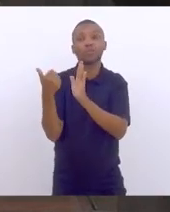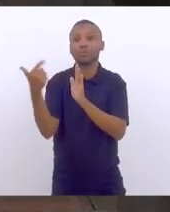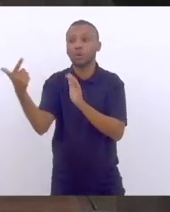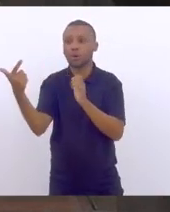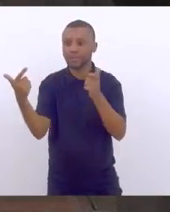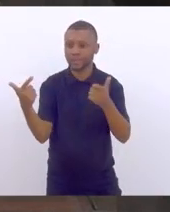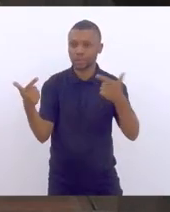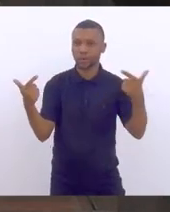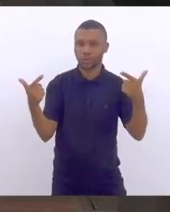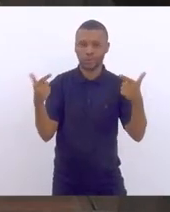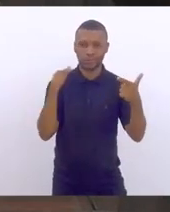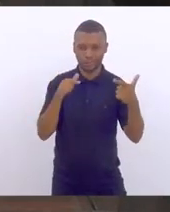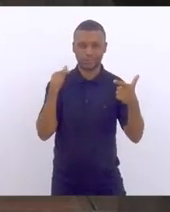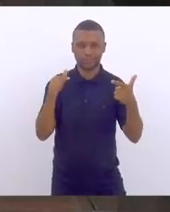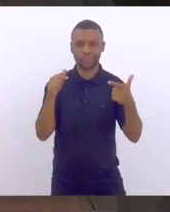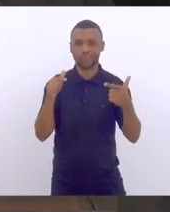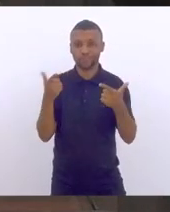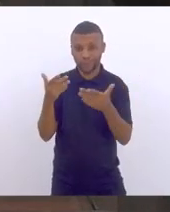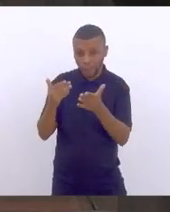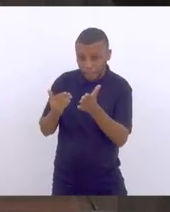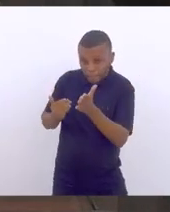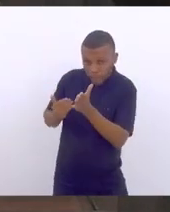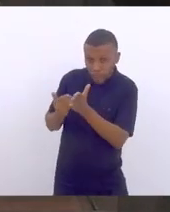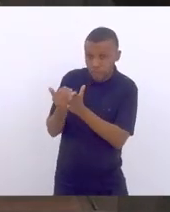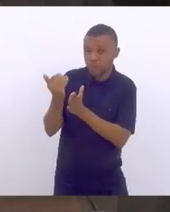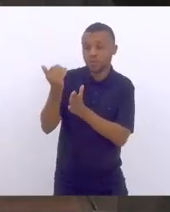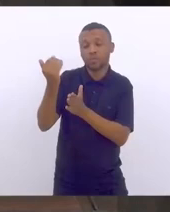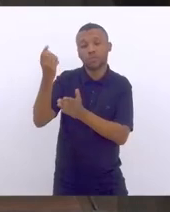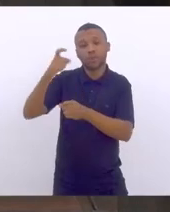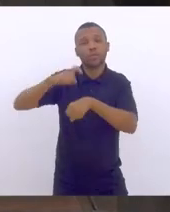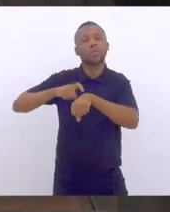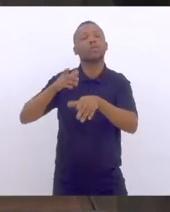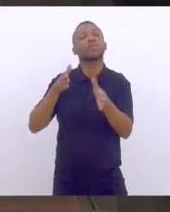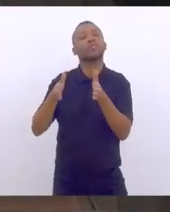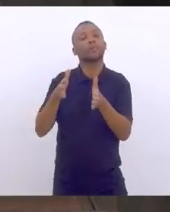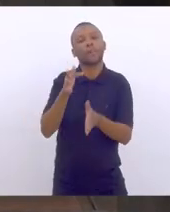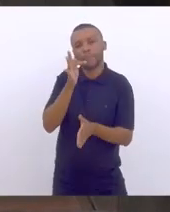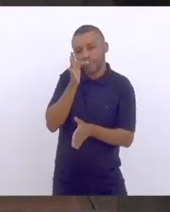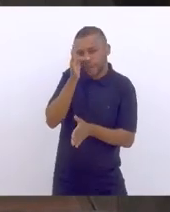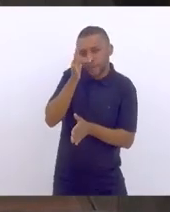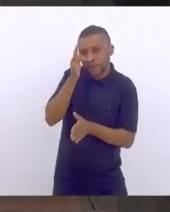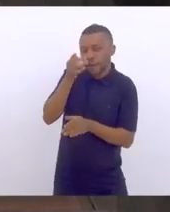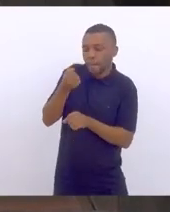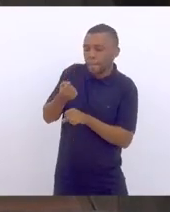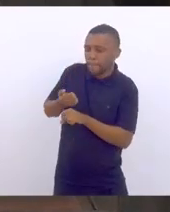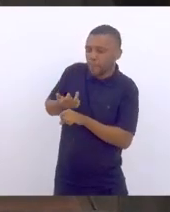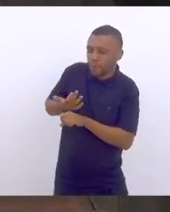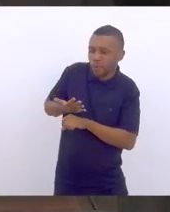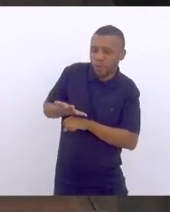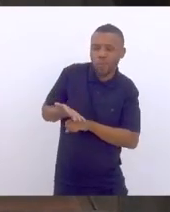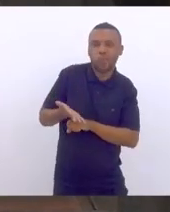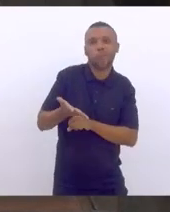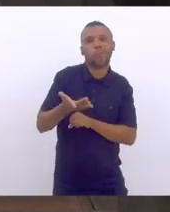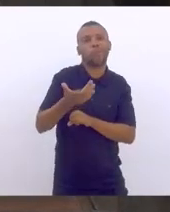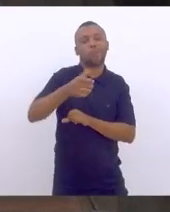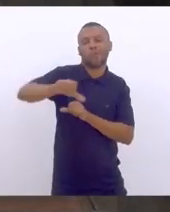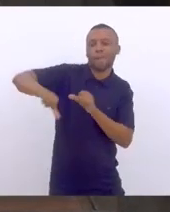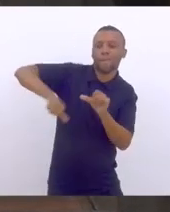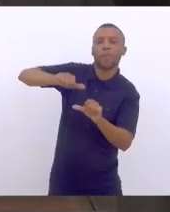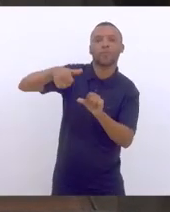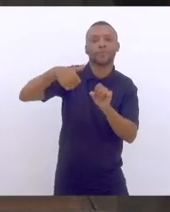a partir do equinócio da primavera, vai chegando o verão, é o outono, que